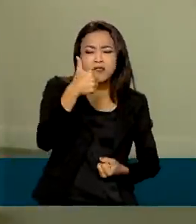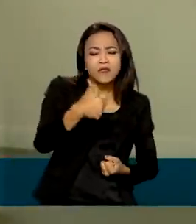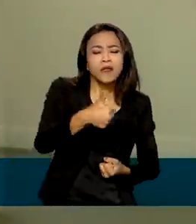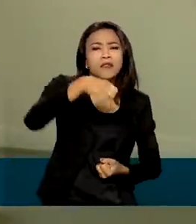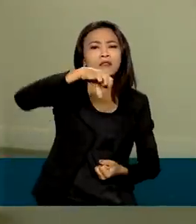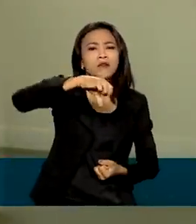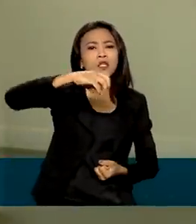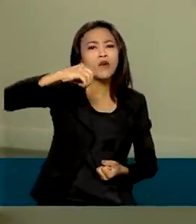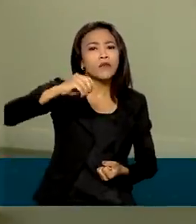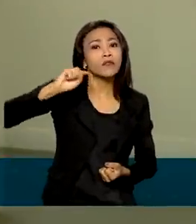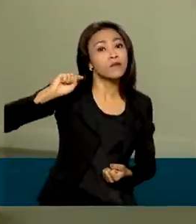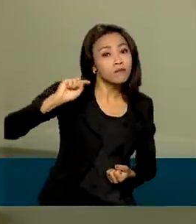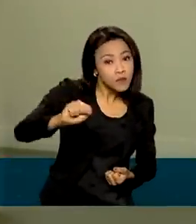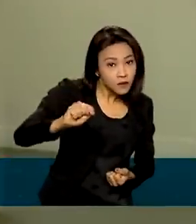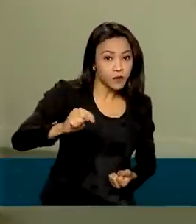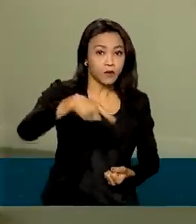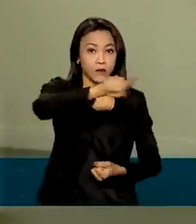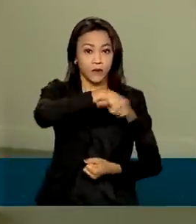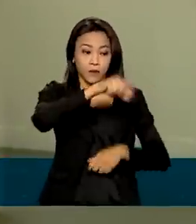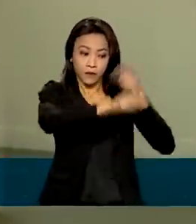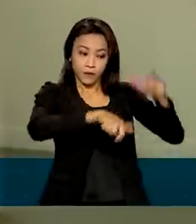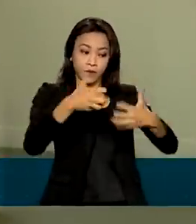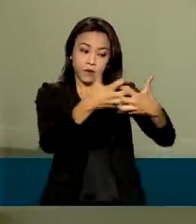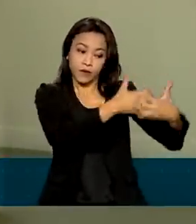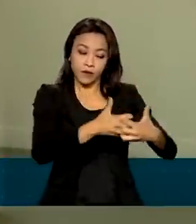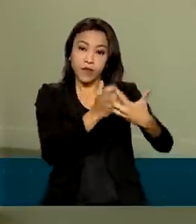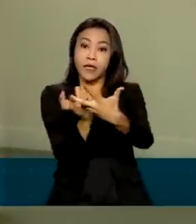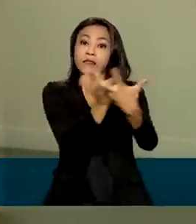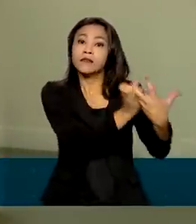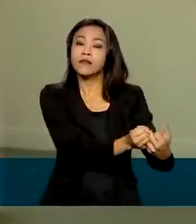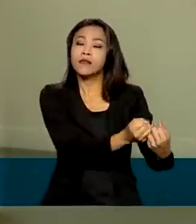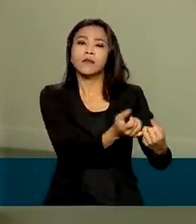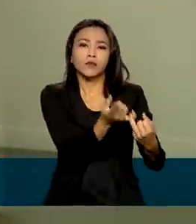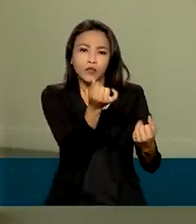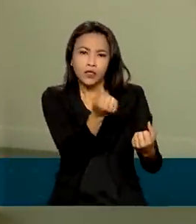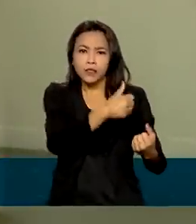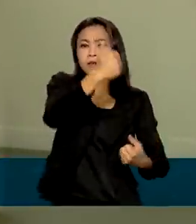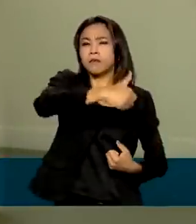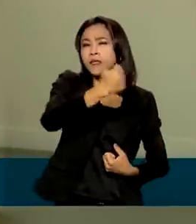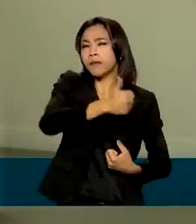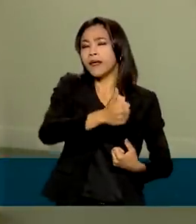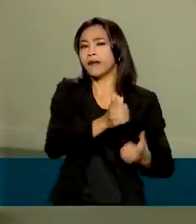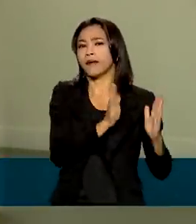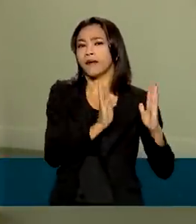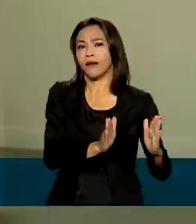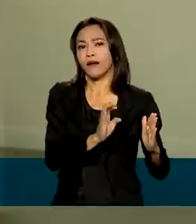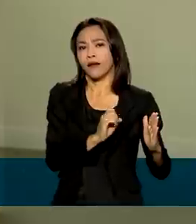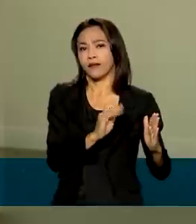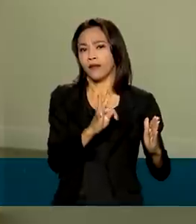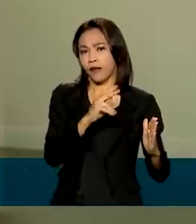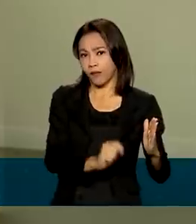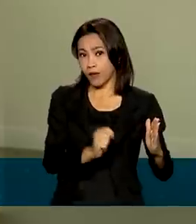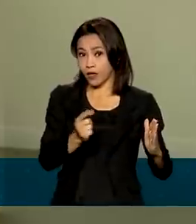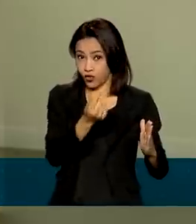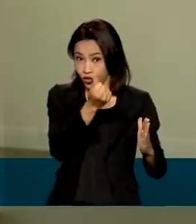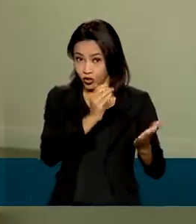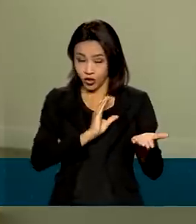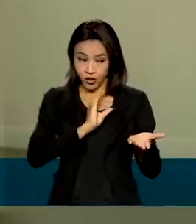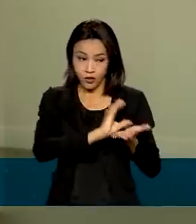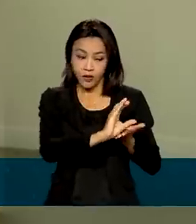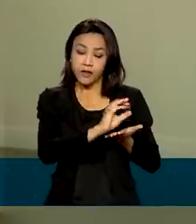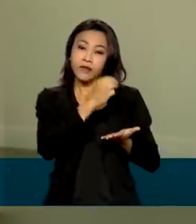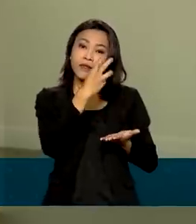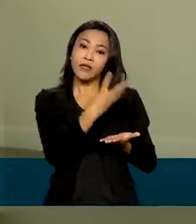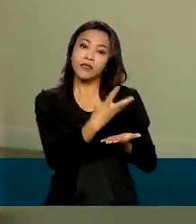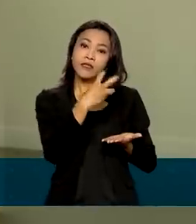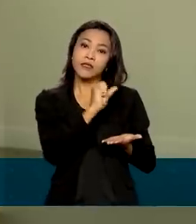mil profissionais recebam o auxílio nessa primeira etapa com um volume total de recursos de aproximadamente 380